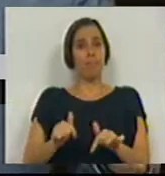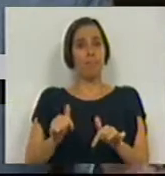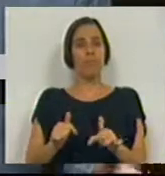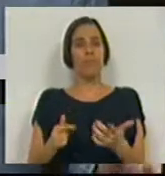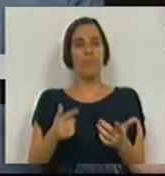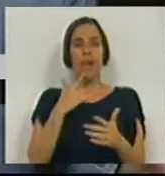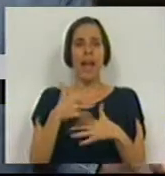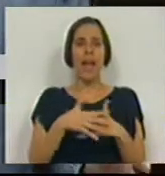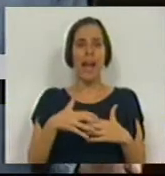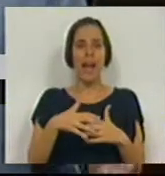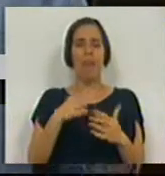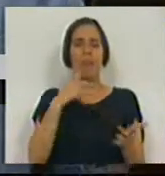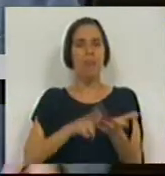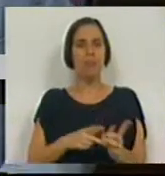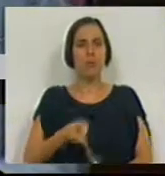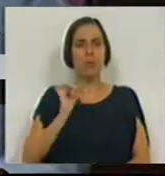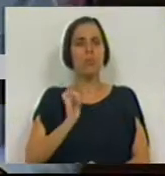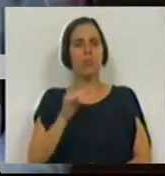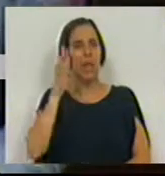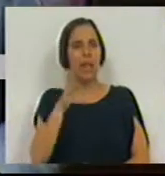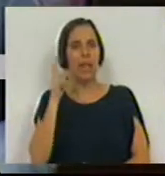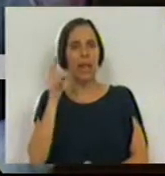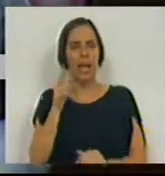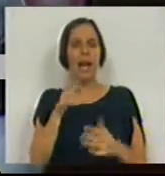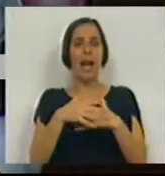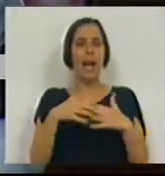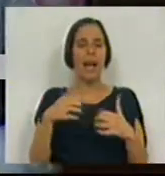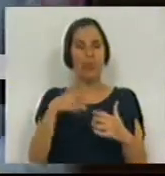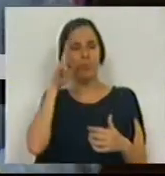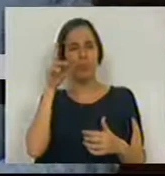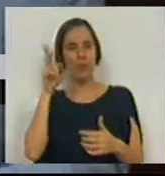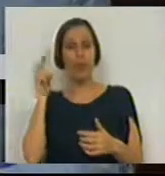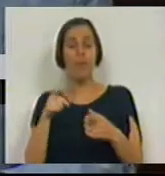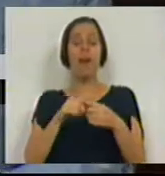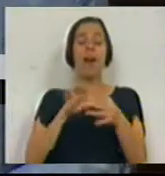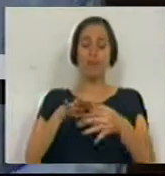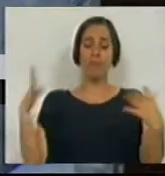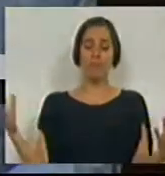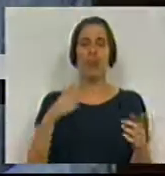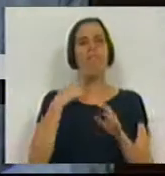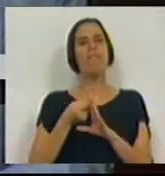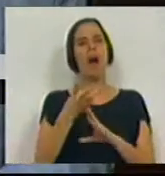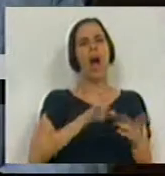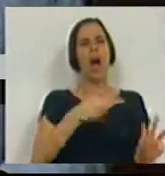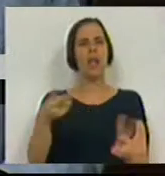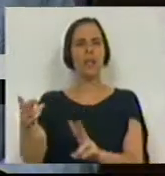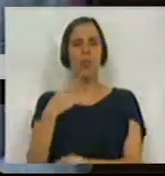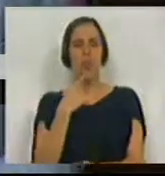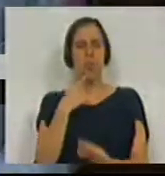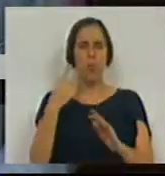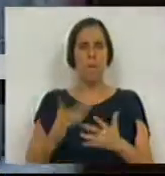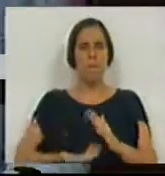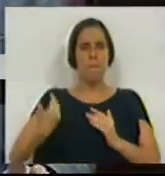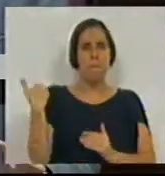ser passar gato por lebre, porque em nome dos expurgo das inconstitucionalidades fazem-se um conjunto de alterações bastante mais